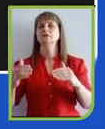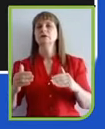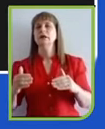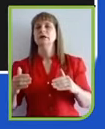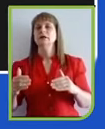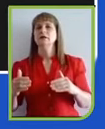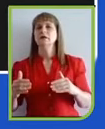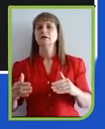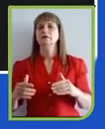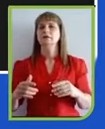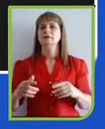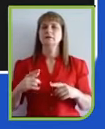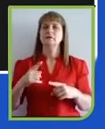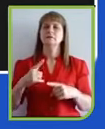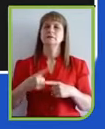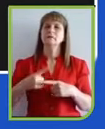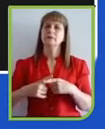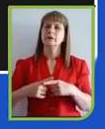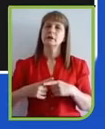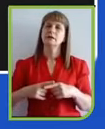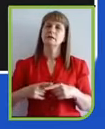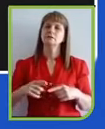meio ambiente. A segunda